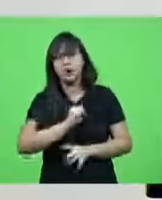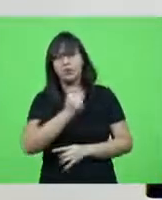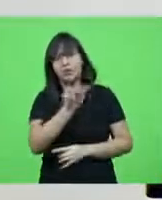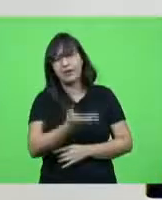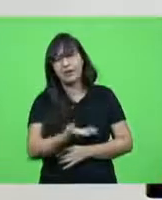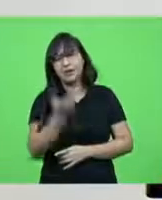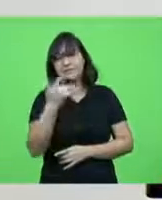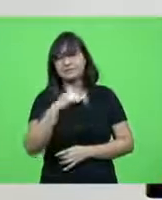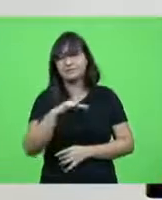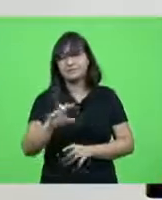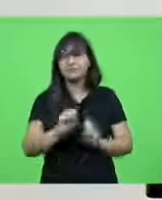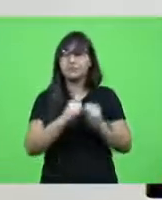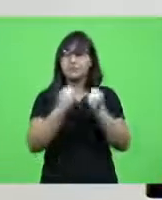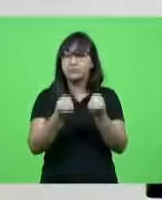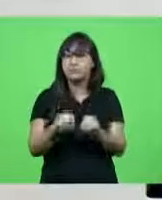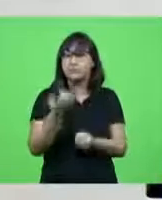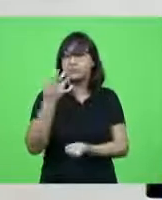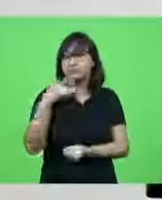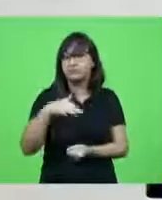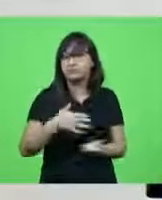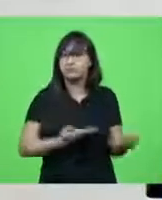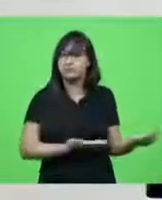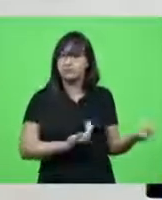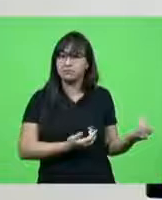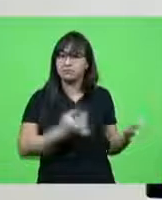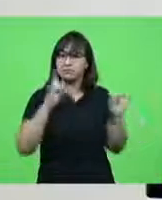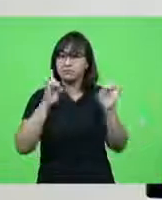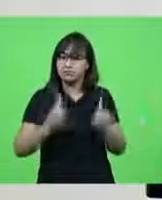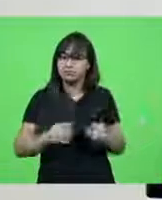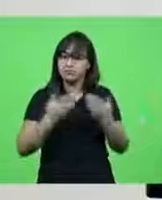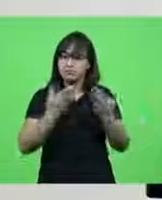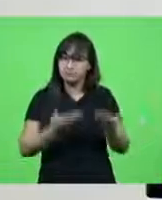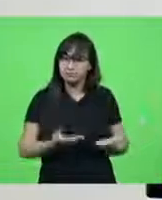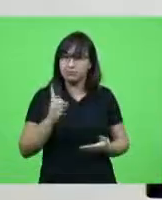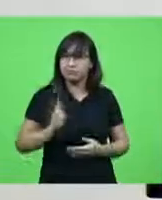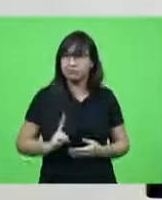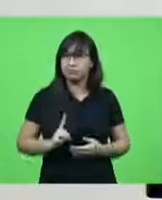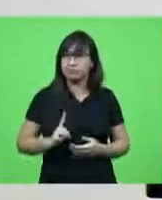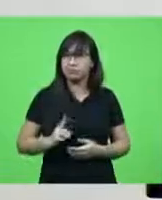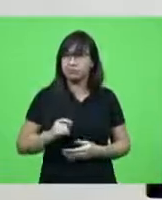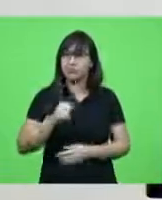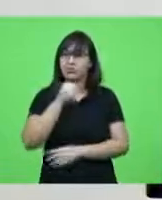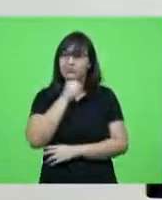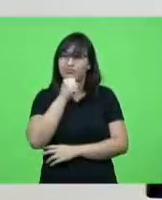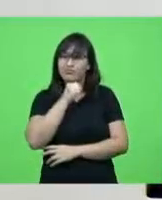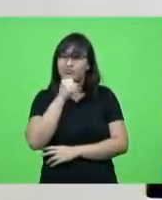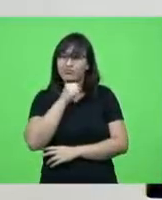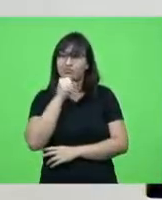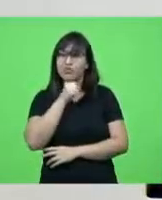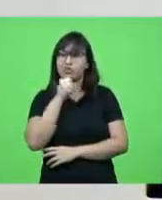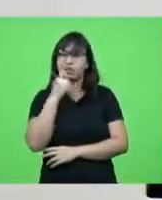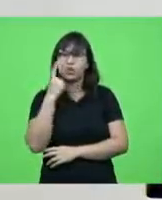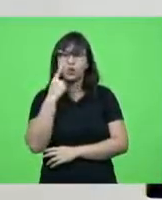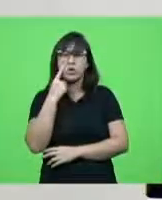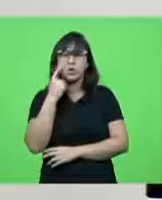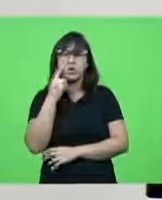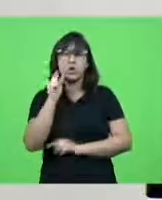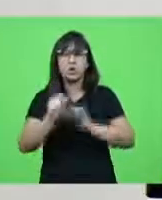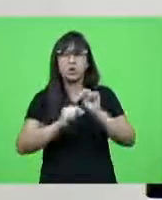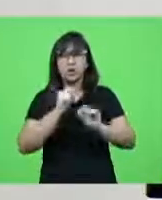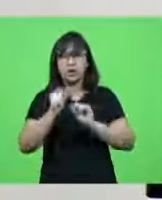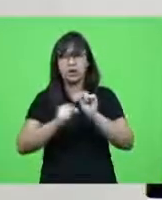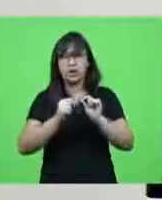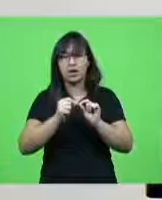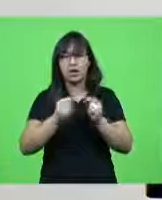na defesa da criança do adolescente do direito da criança do adolescente na defesa do idoso eu vim ao